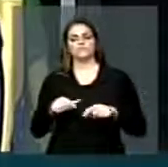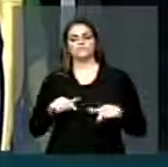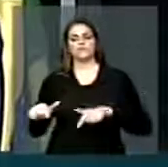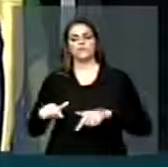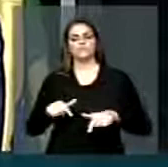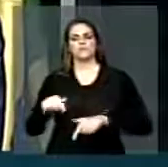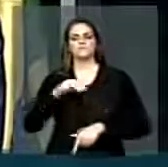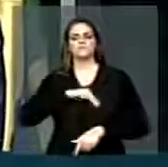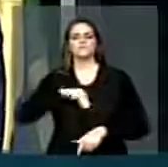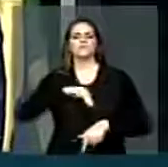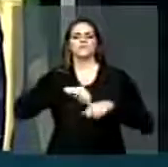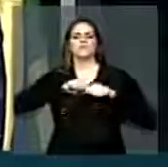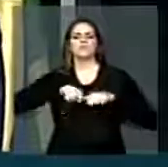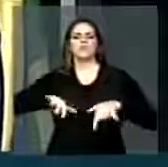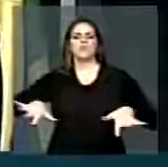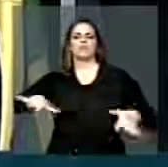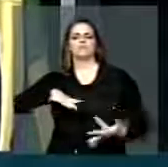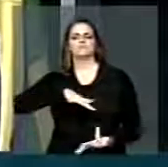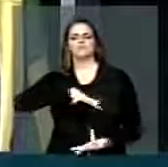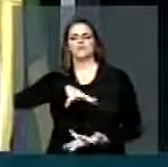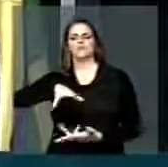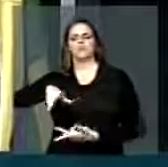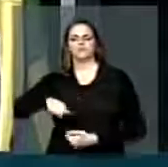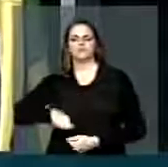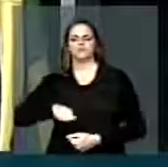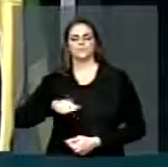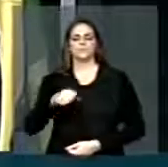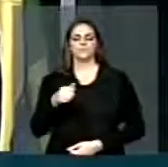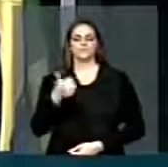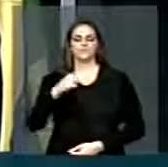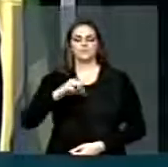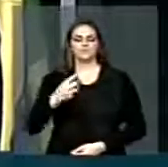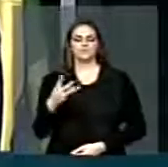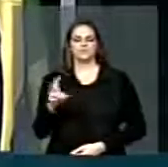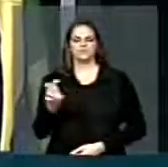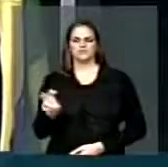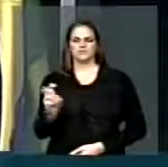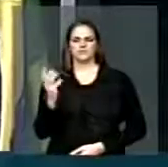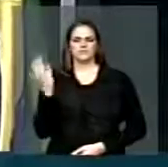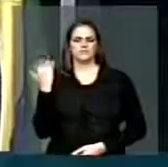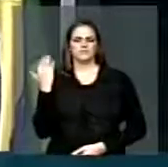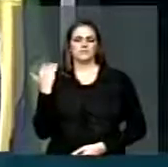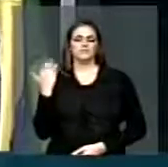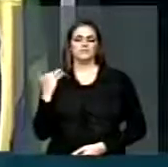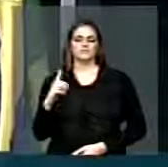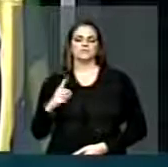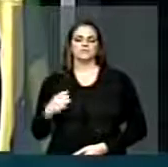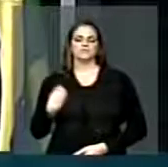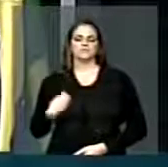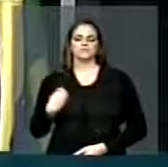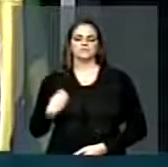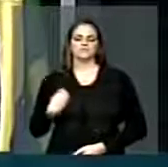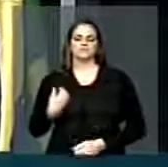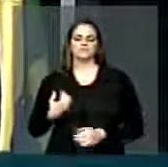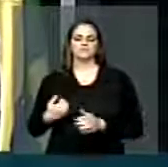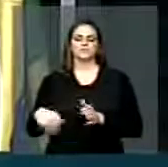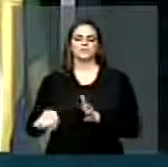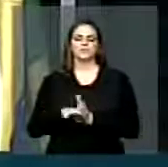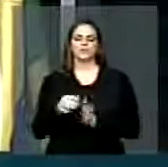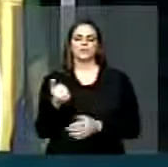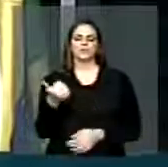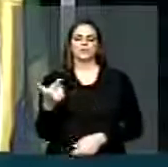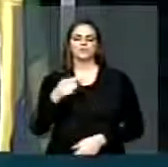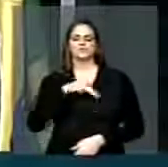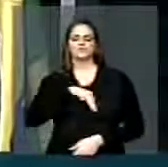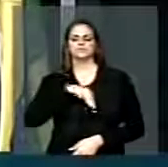a qual se espalhou pelo mundo. Em 1935, quando o Norte Paraná ainda era coberto pela mata, ali chegaram 12 missionárias e